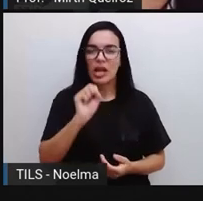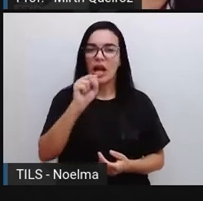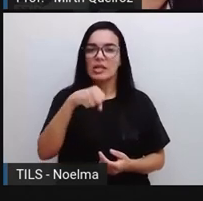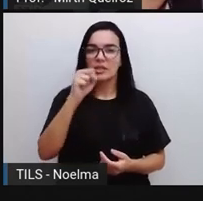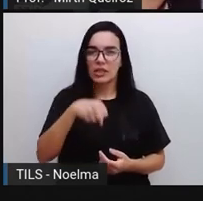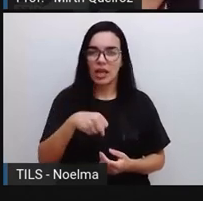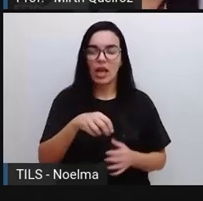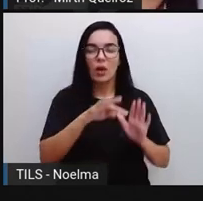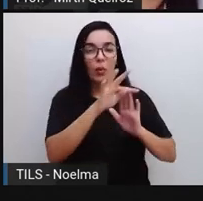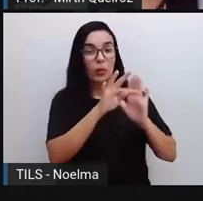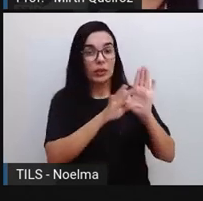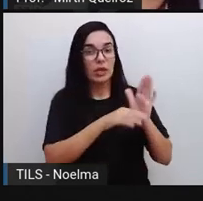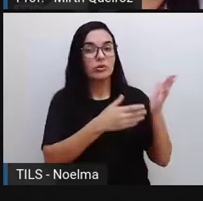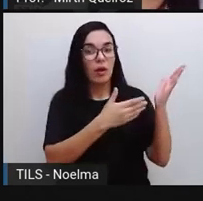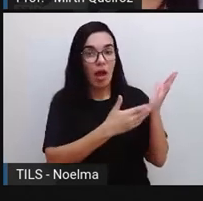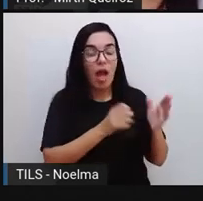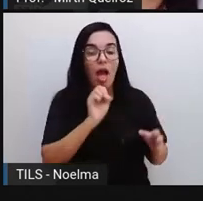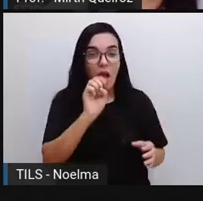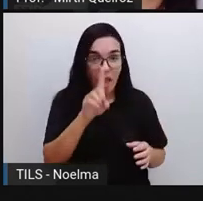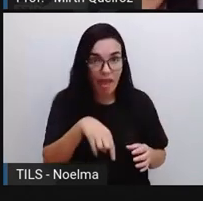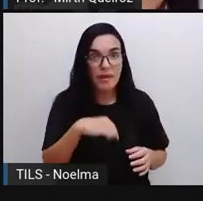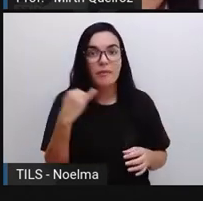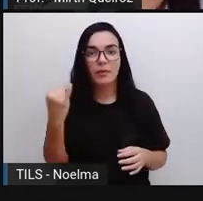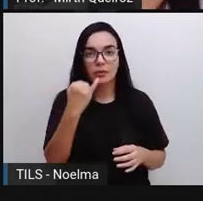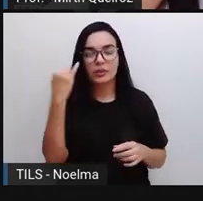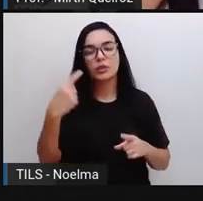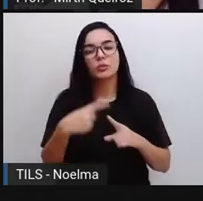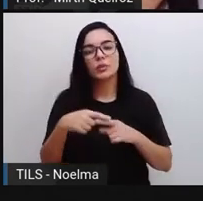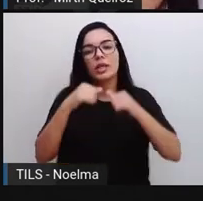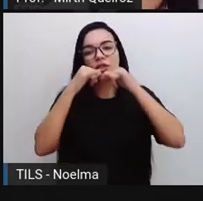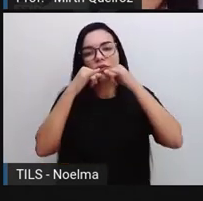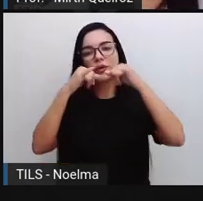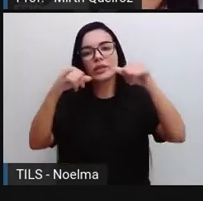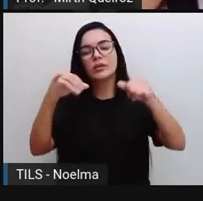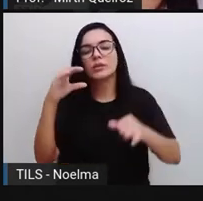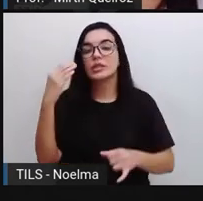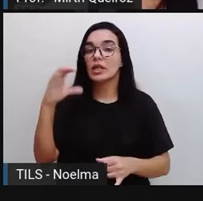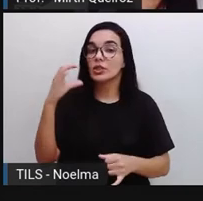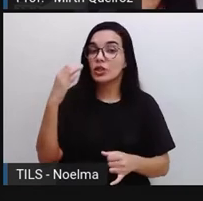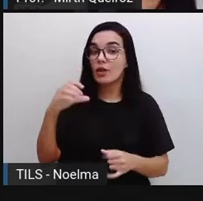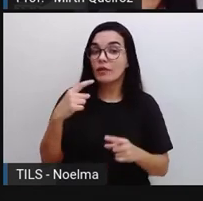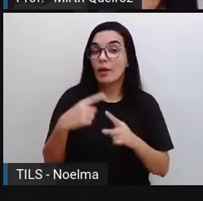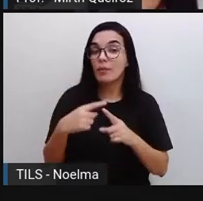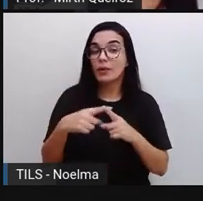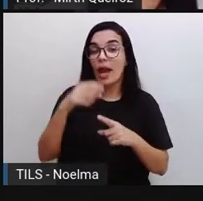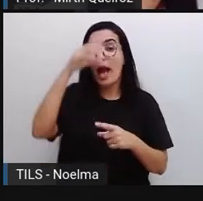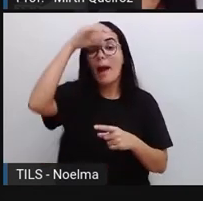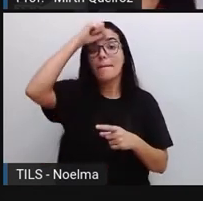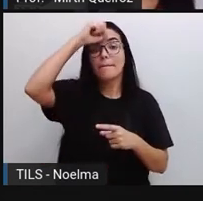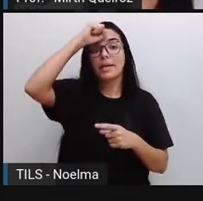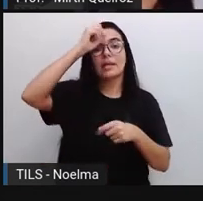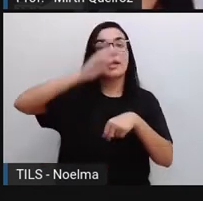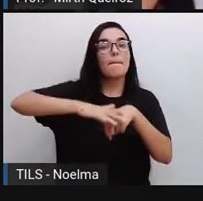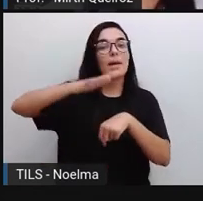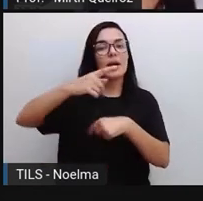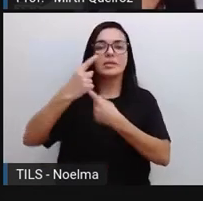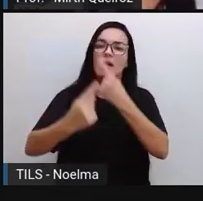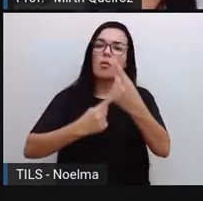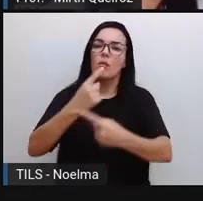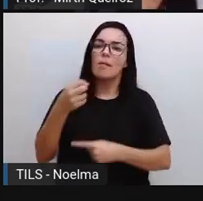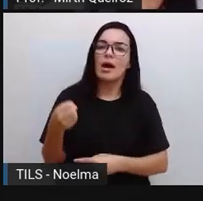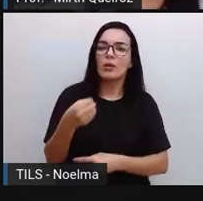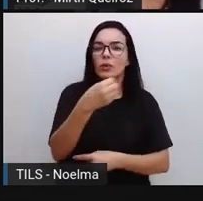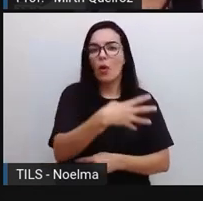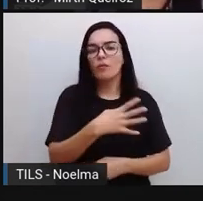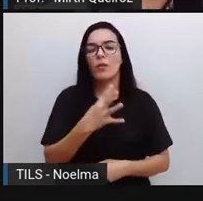artigo de divulgação científica. Eles são importantes, sim, porque faz com que a gente aprenda, né, tenha ali um novo